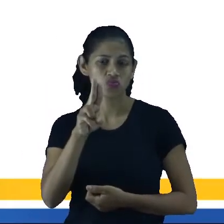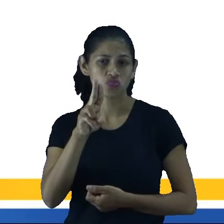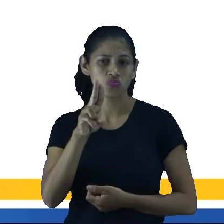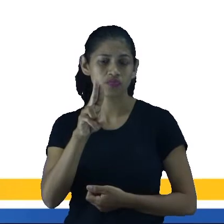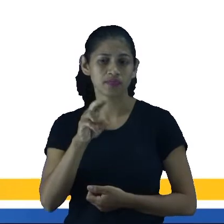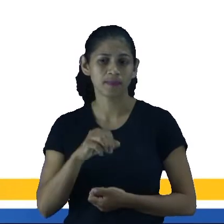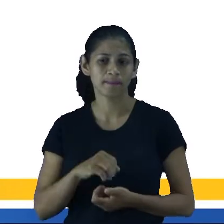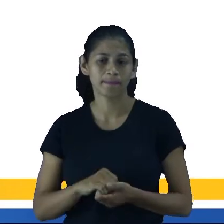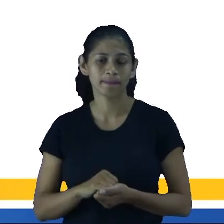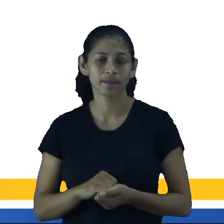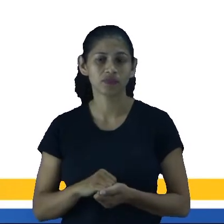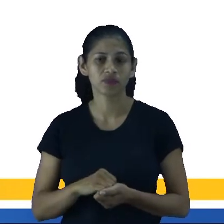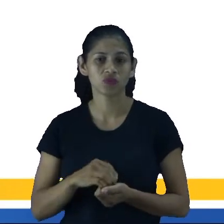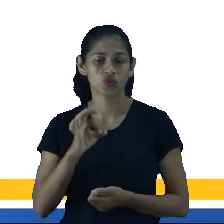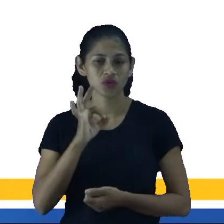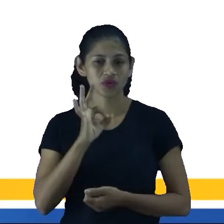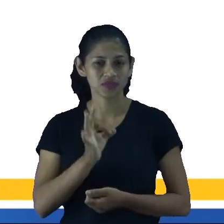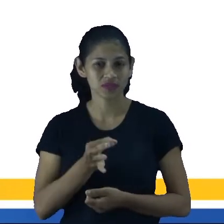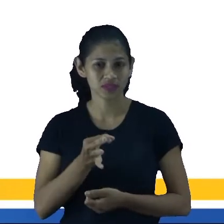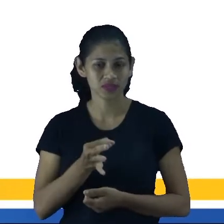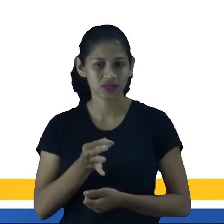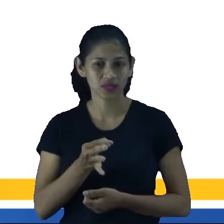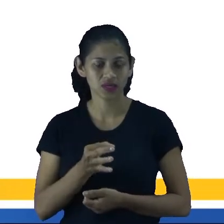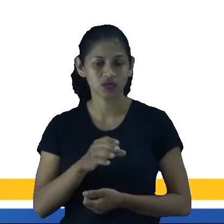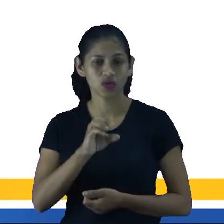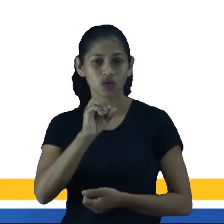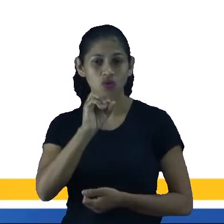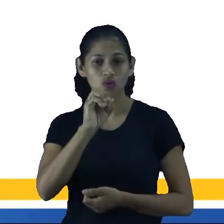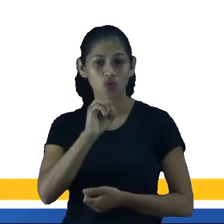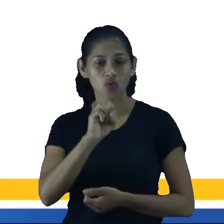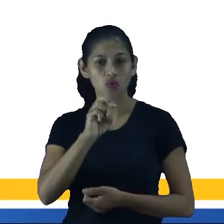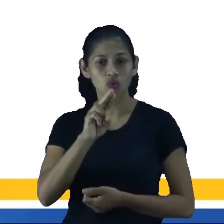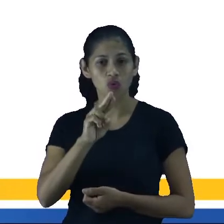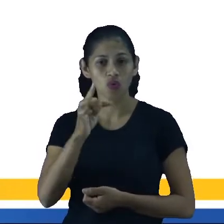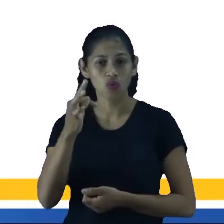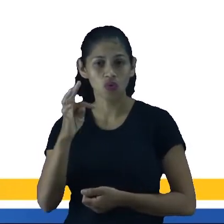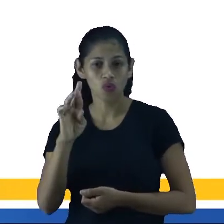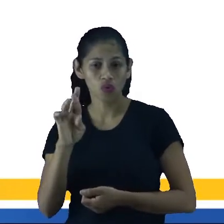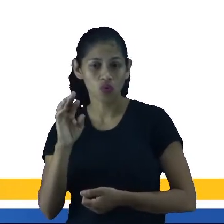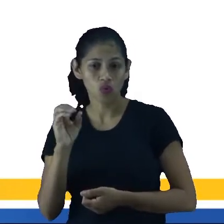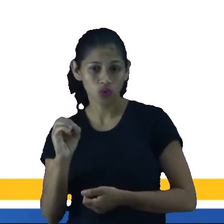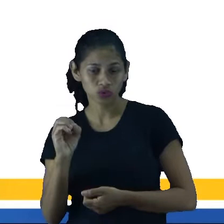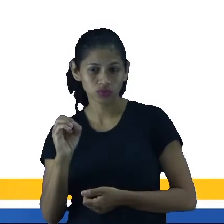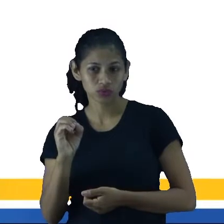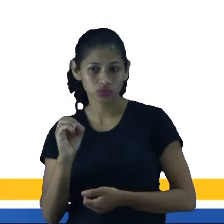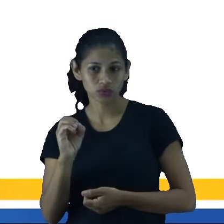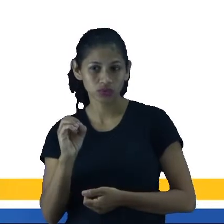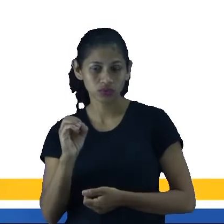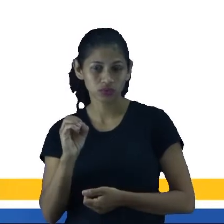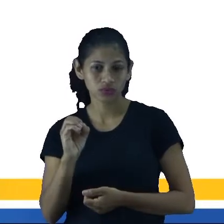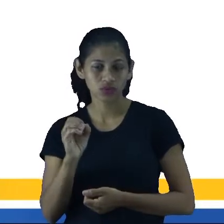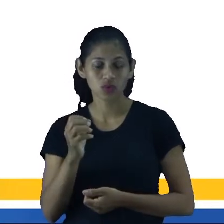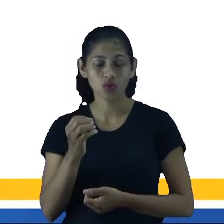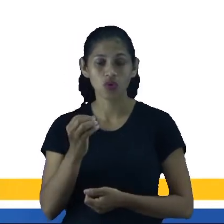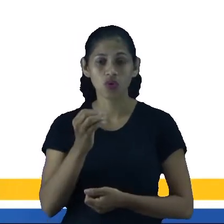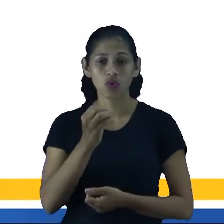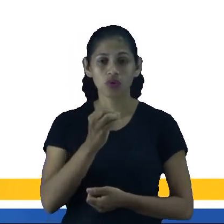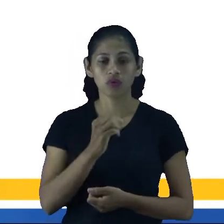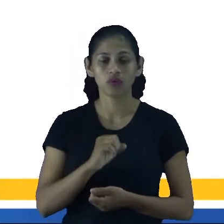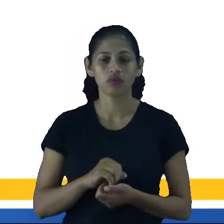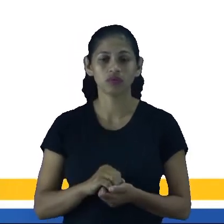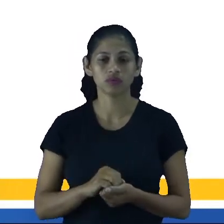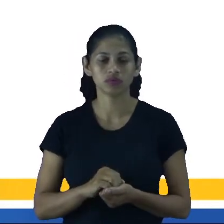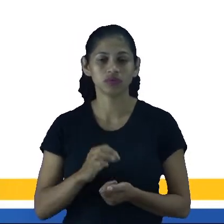é ou é outro para masculino ou outro para feminino. Porque o outro já está dizendo que é outra pessoa, já está dedicando a quantidade.